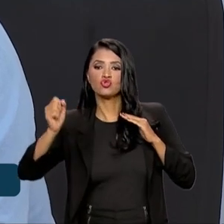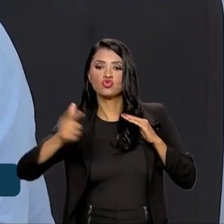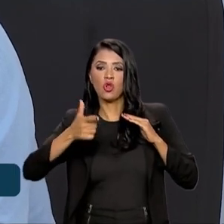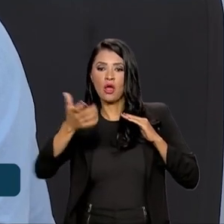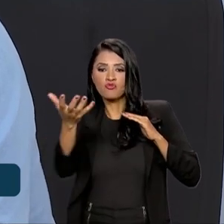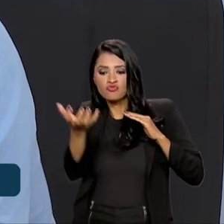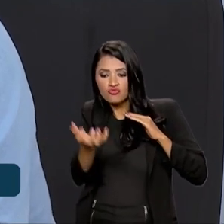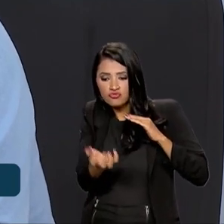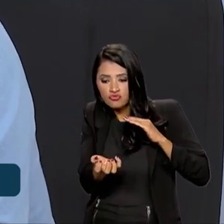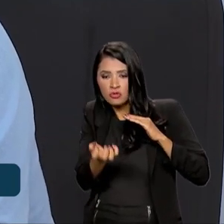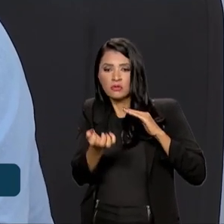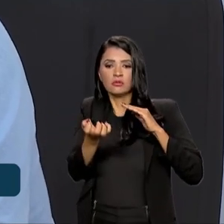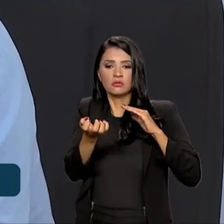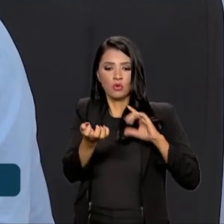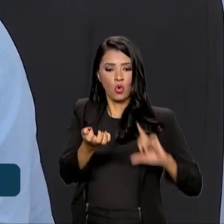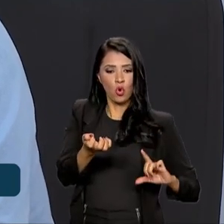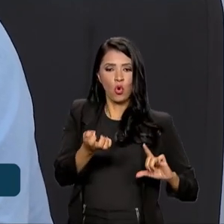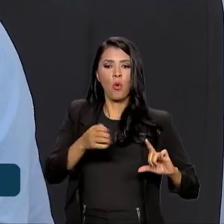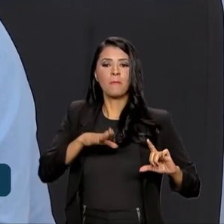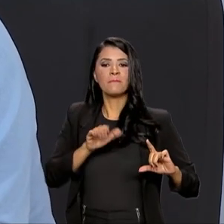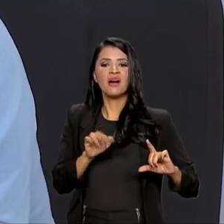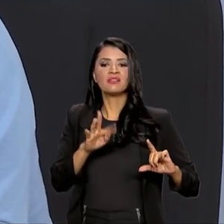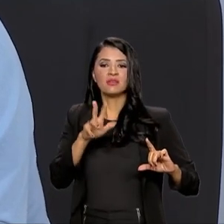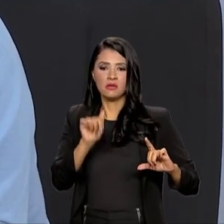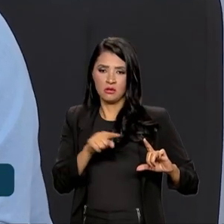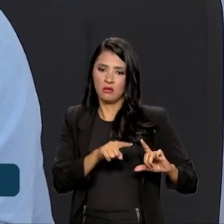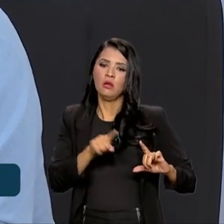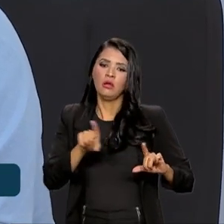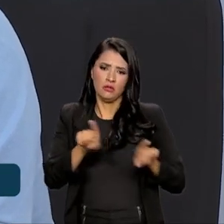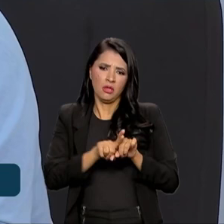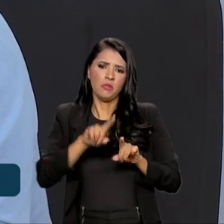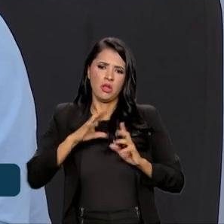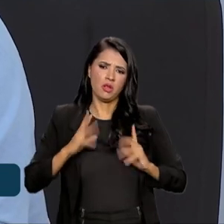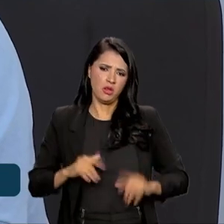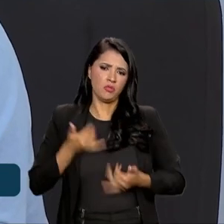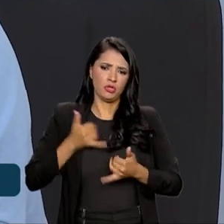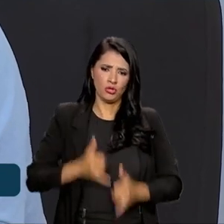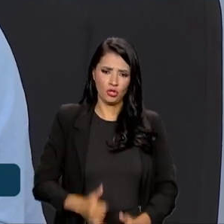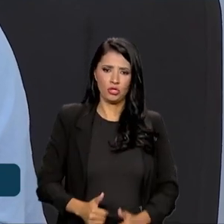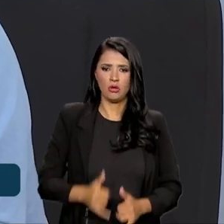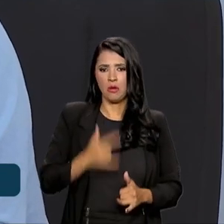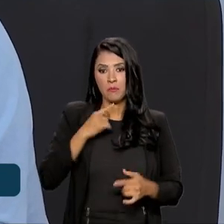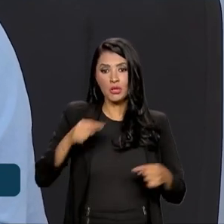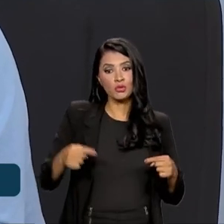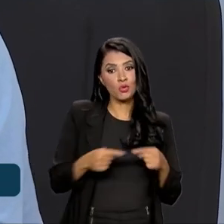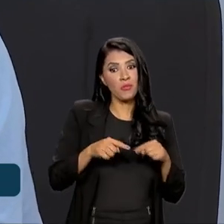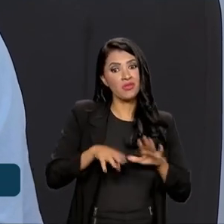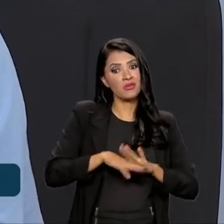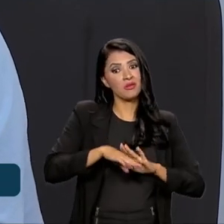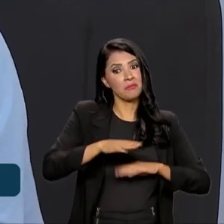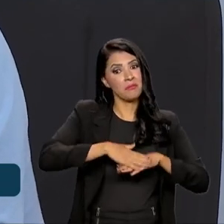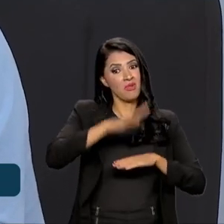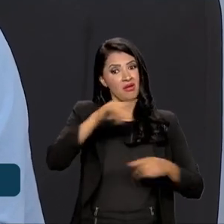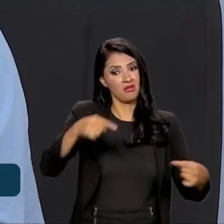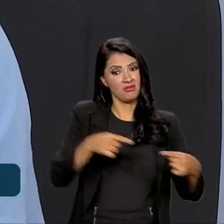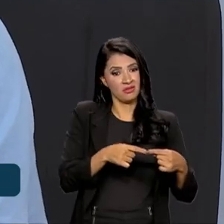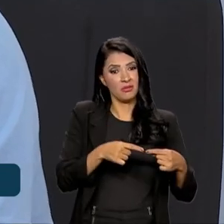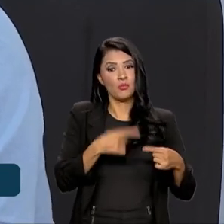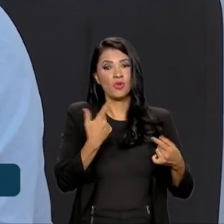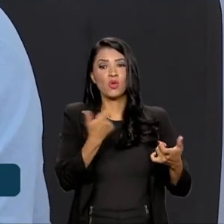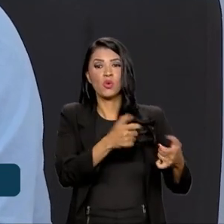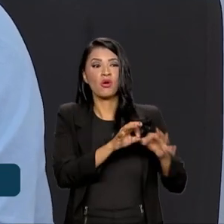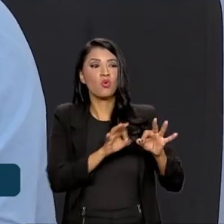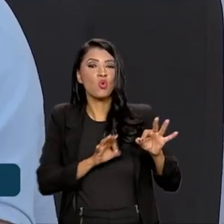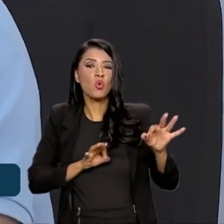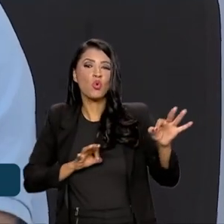também soluções renováveis e limpas, mas mais apropriadas para atendimentos muito localizados e dispersos.